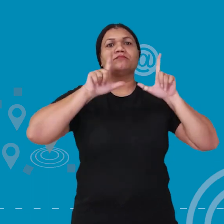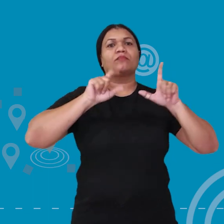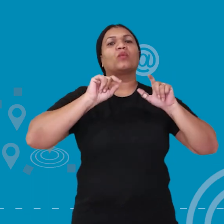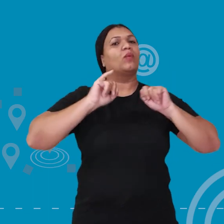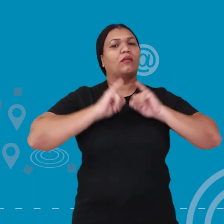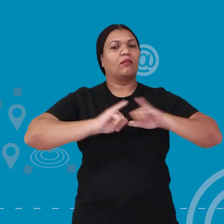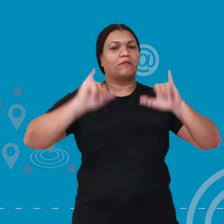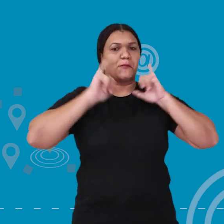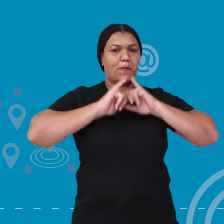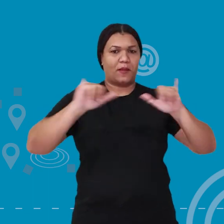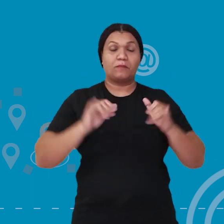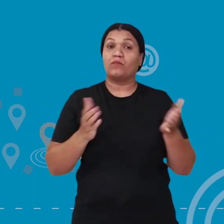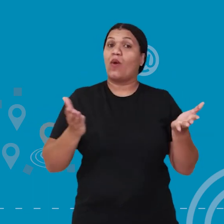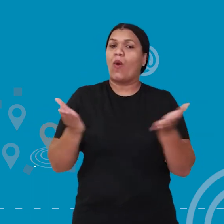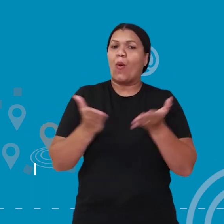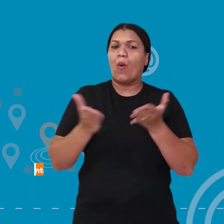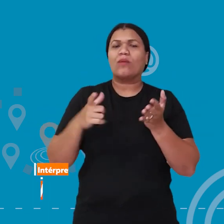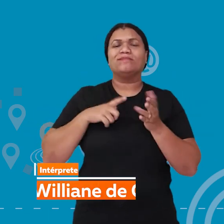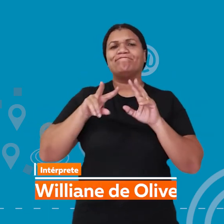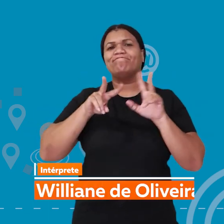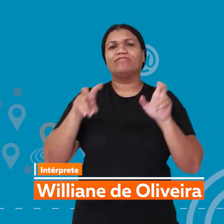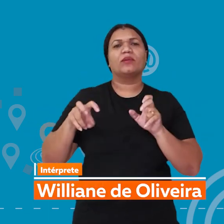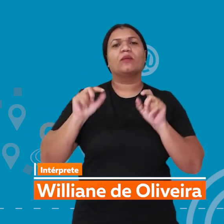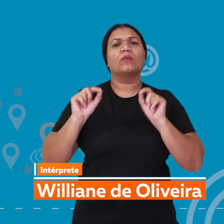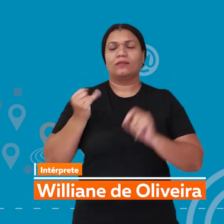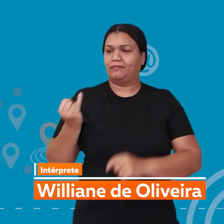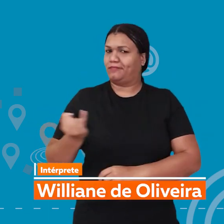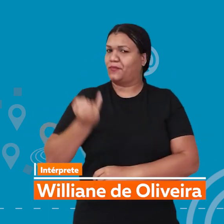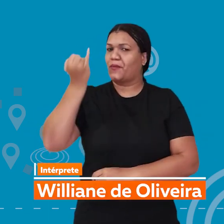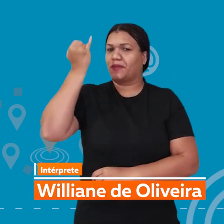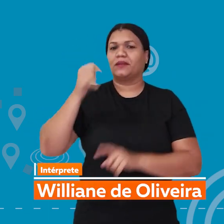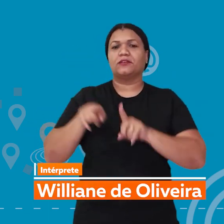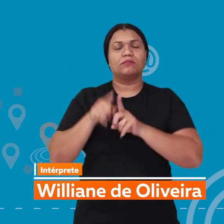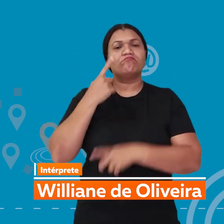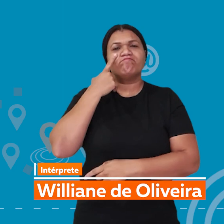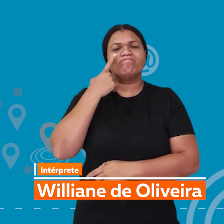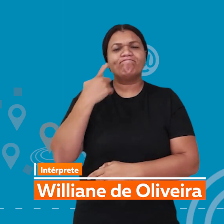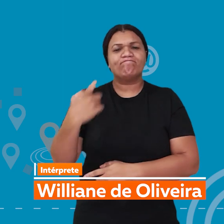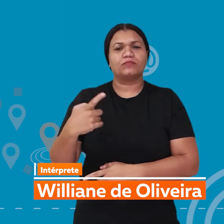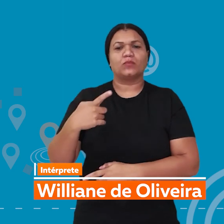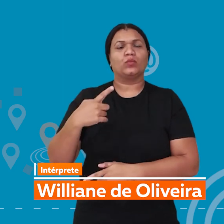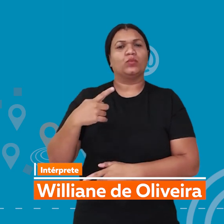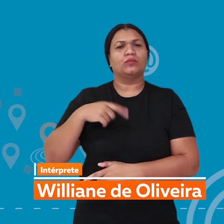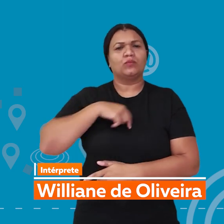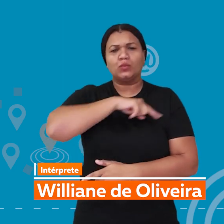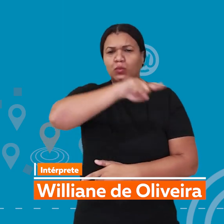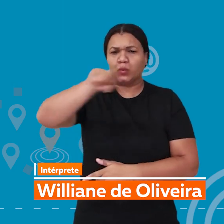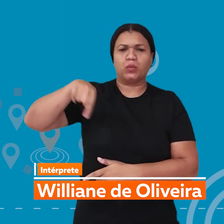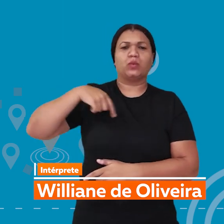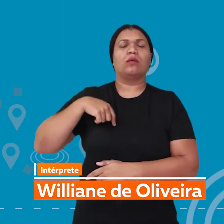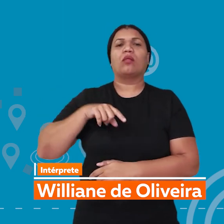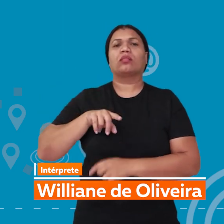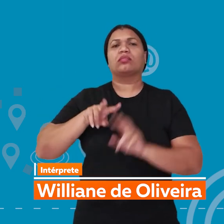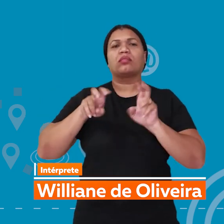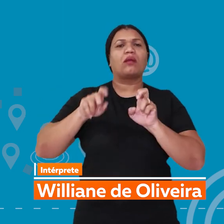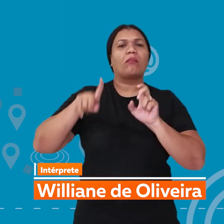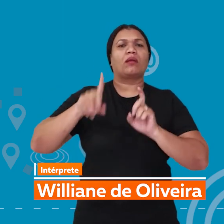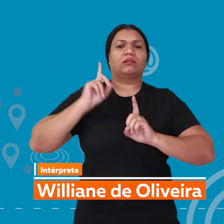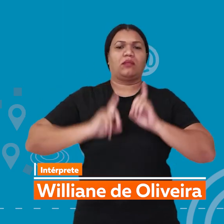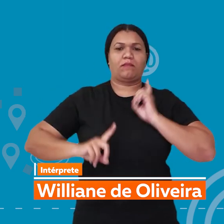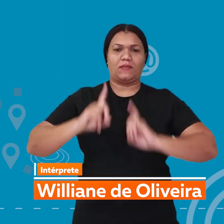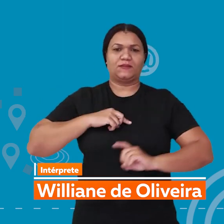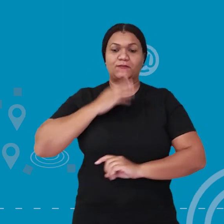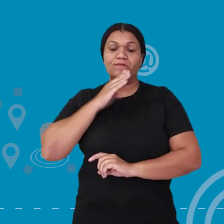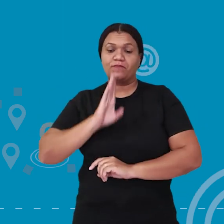mais um Informando, que hoje trará um tema muito importante de interesse de todos nós,